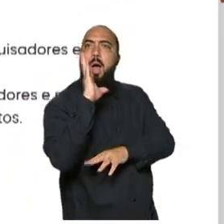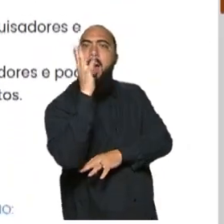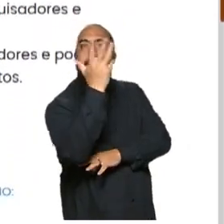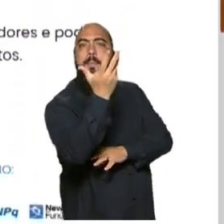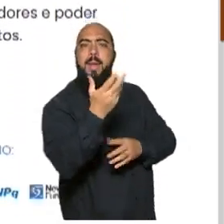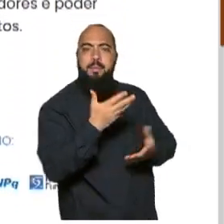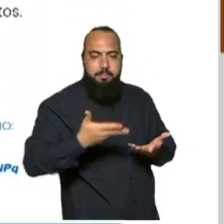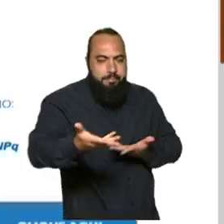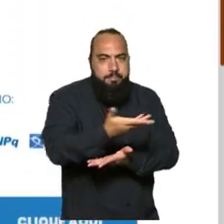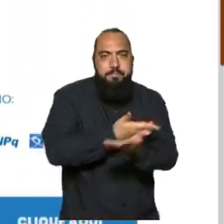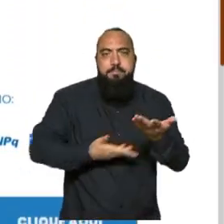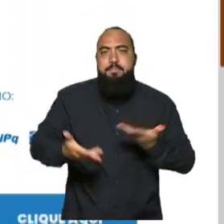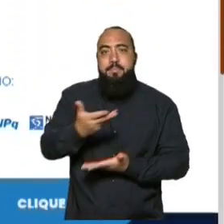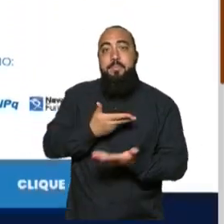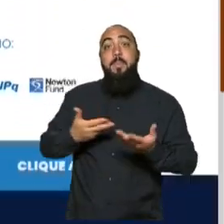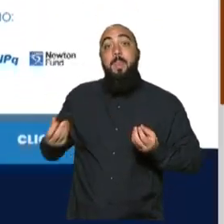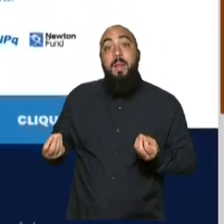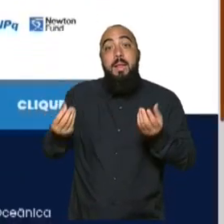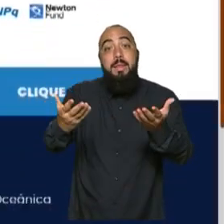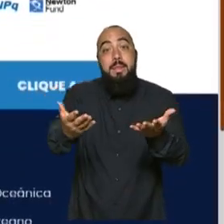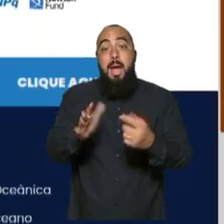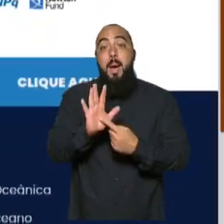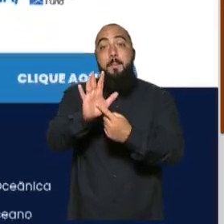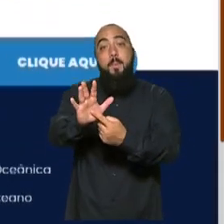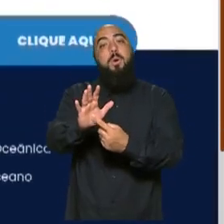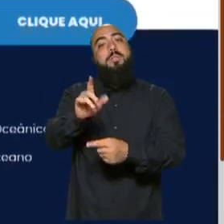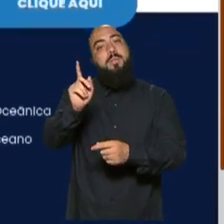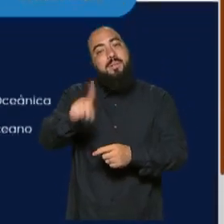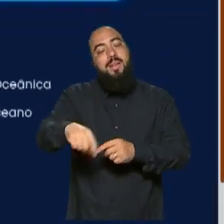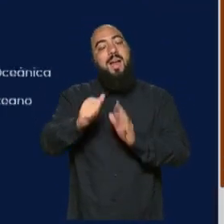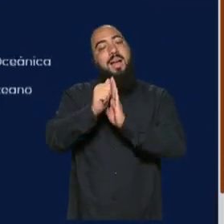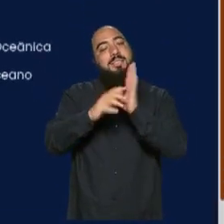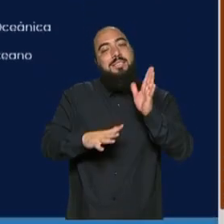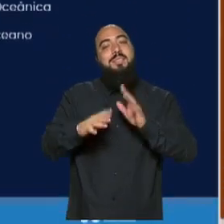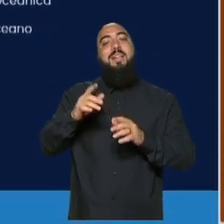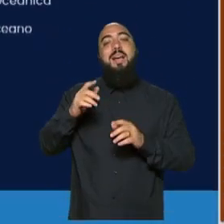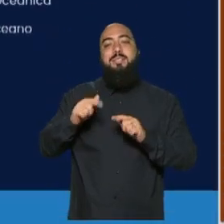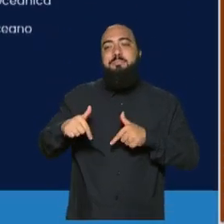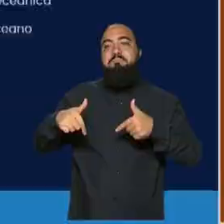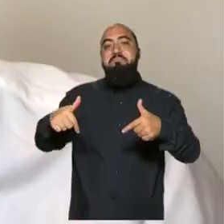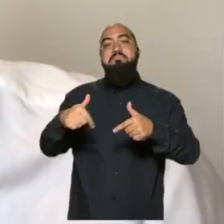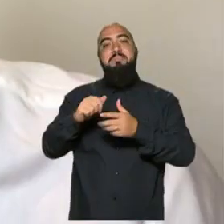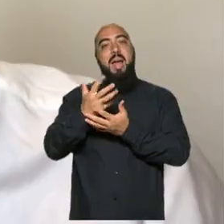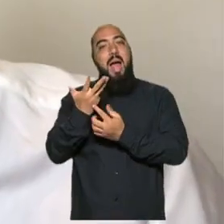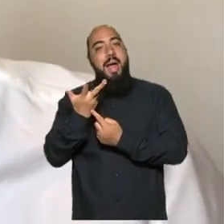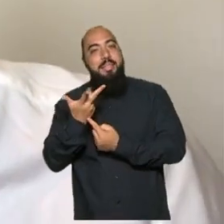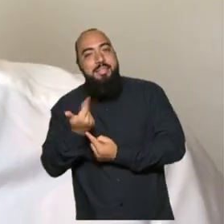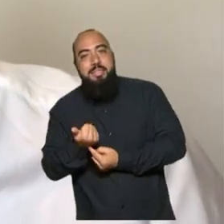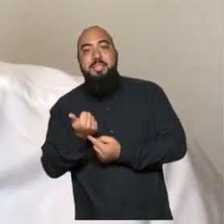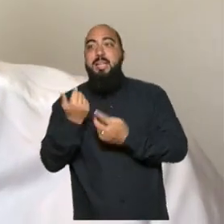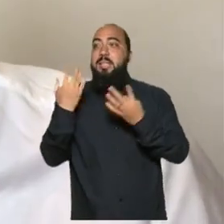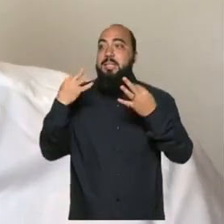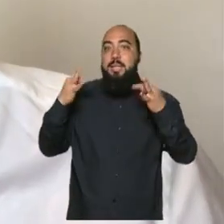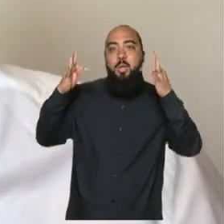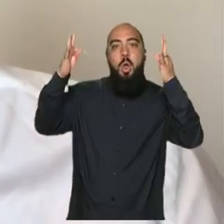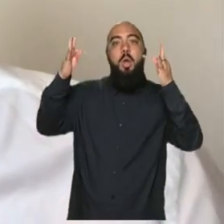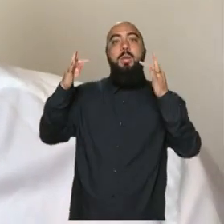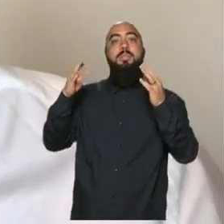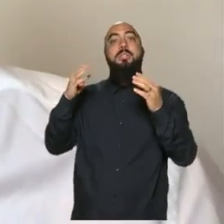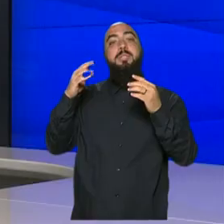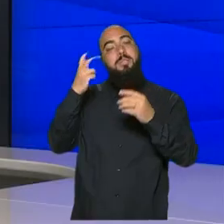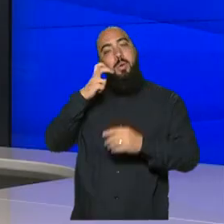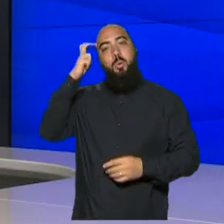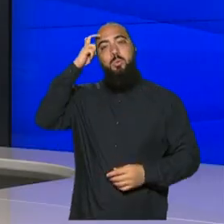comunidade, ou seja, trazendo e nos mostrando as suas atividades artísticas, culturais ou tecnológicas relacionadas ao